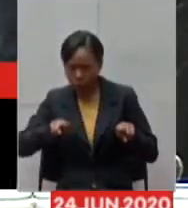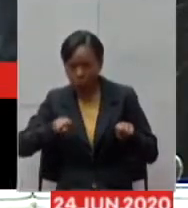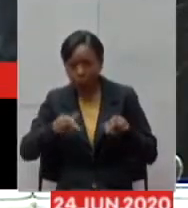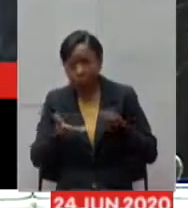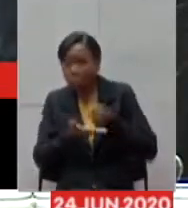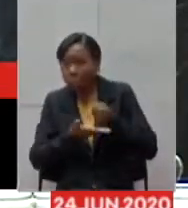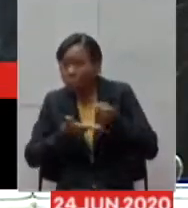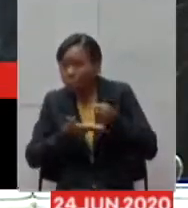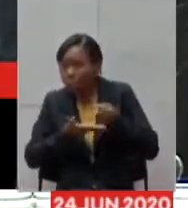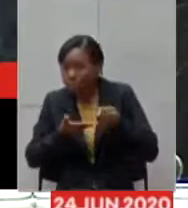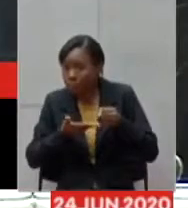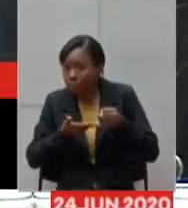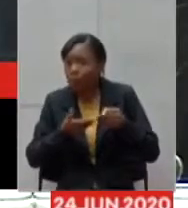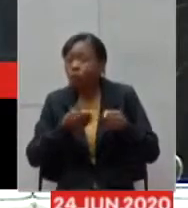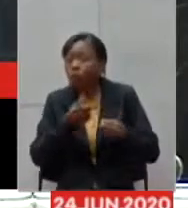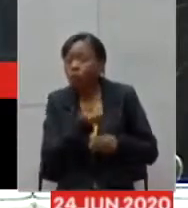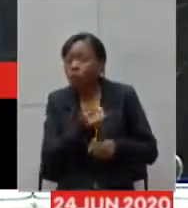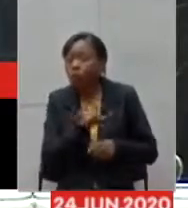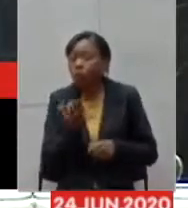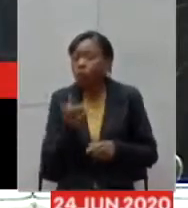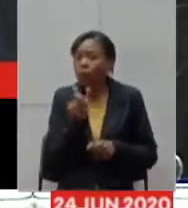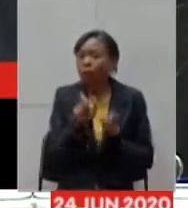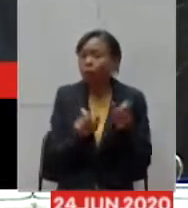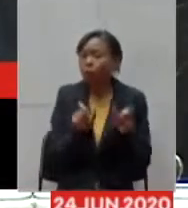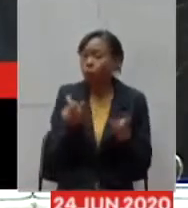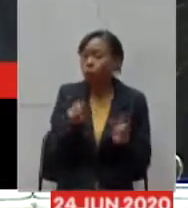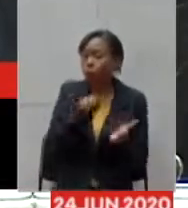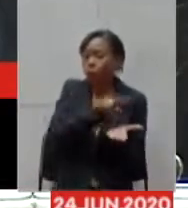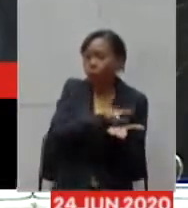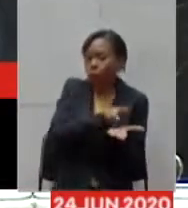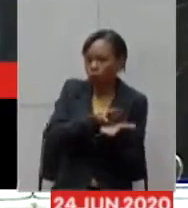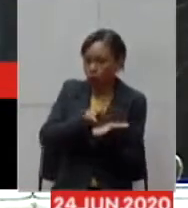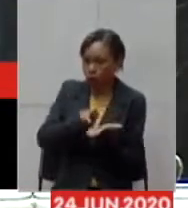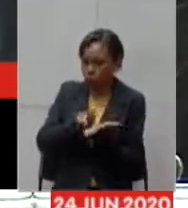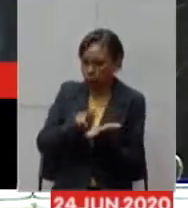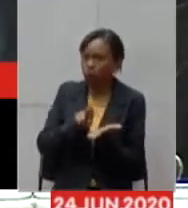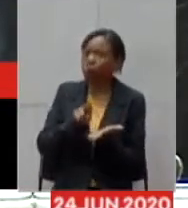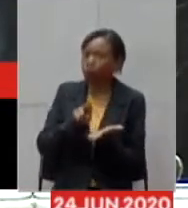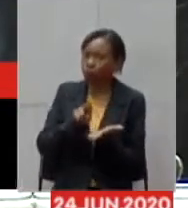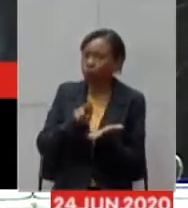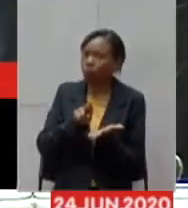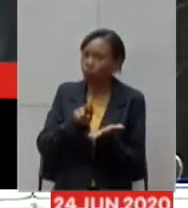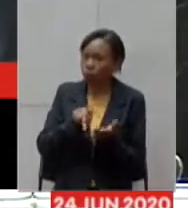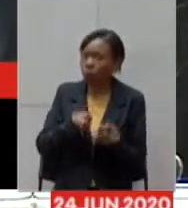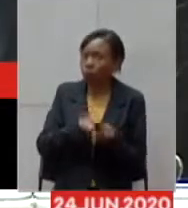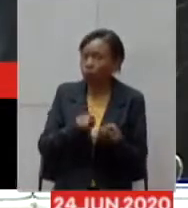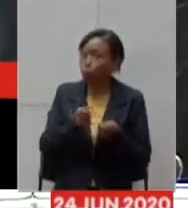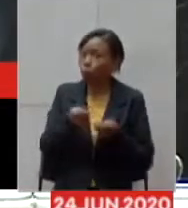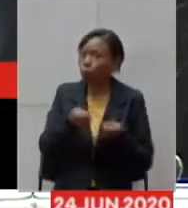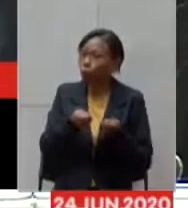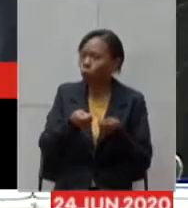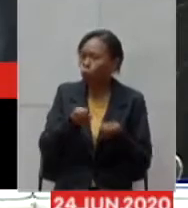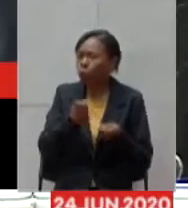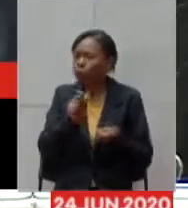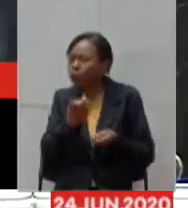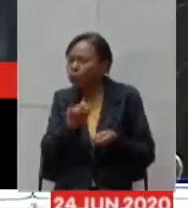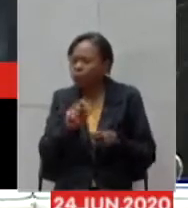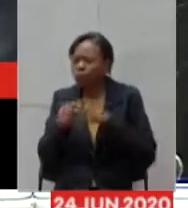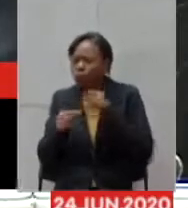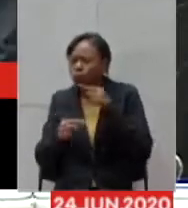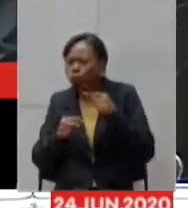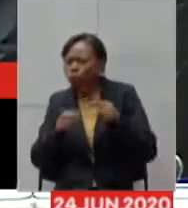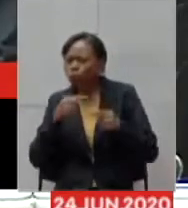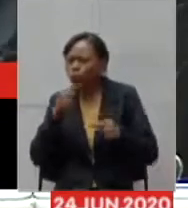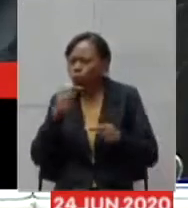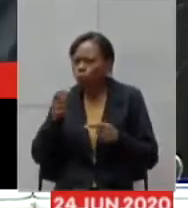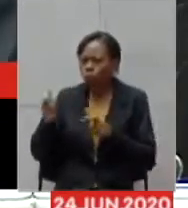que também tem o SUS Fácil e num terceiro nível de controle quando nós temos dúvidas da ocupação a superintendência regional